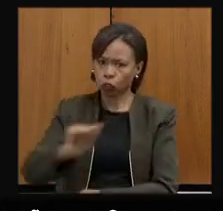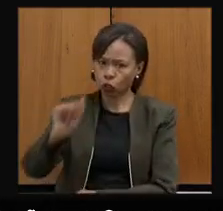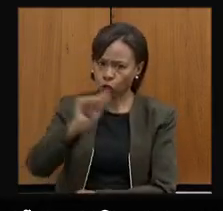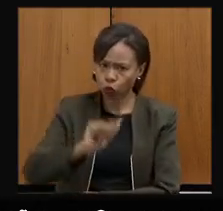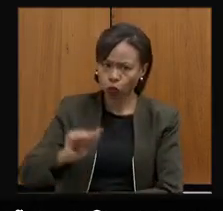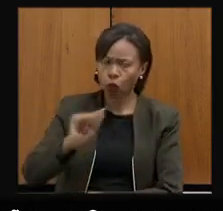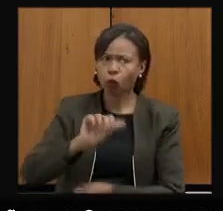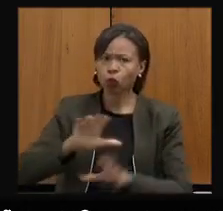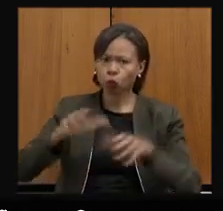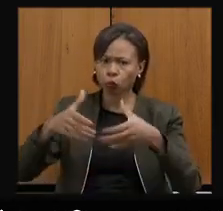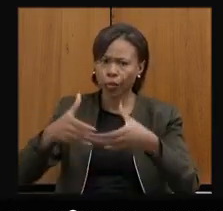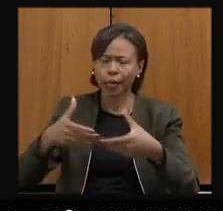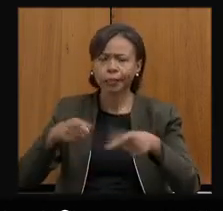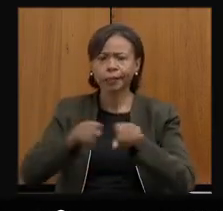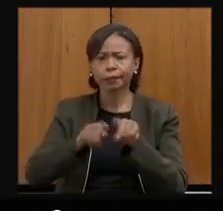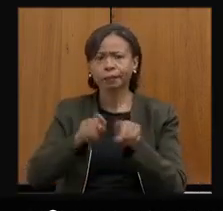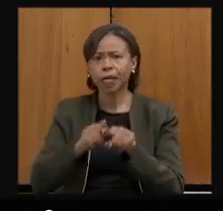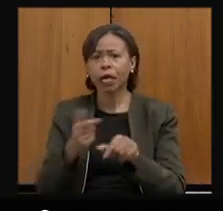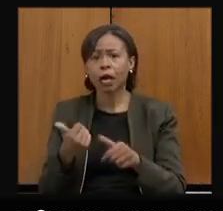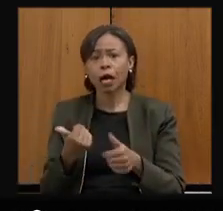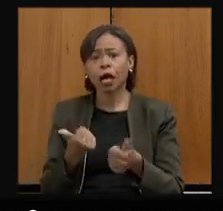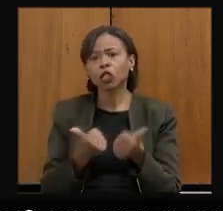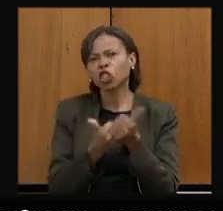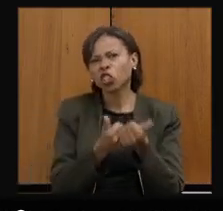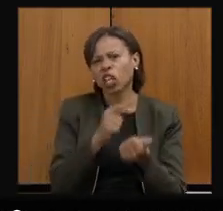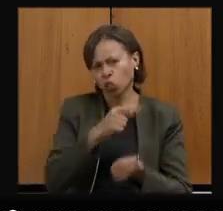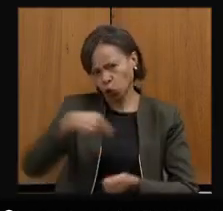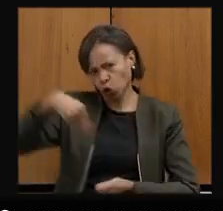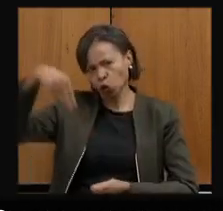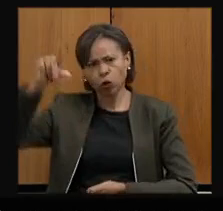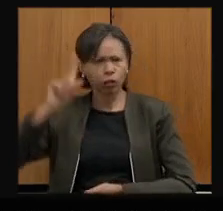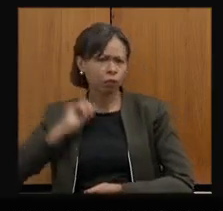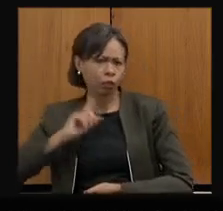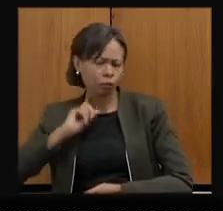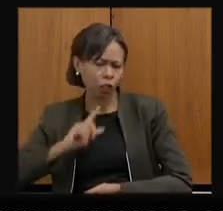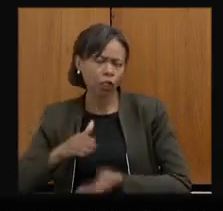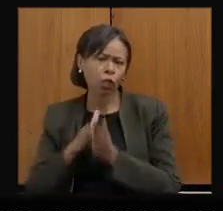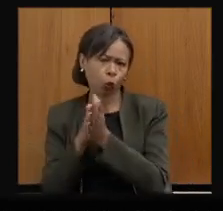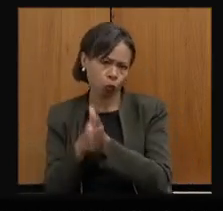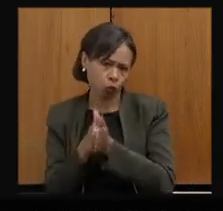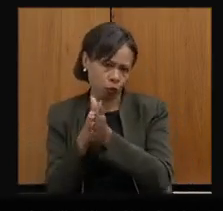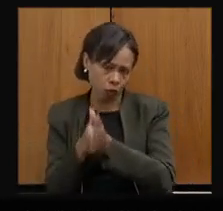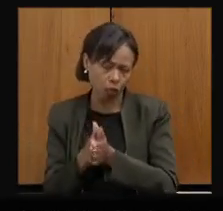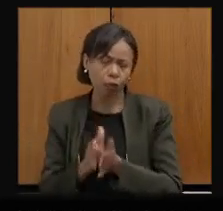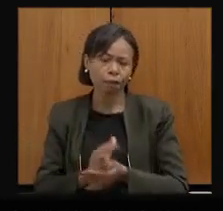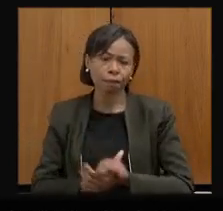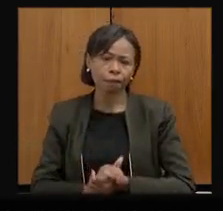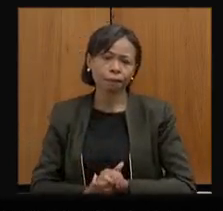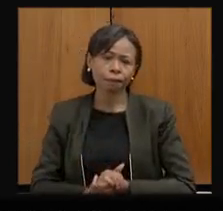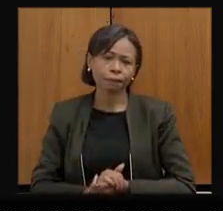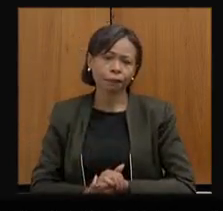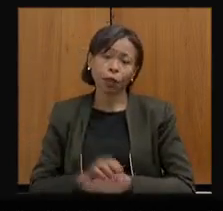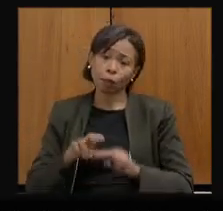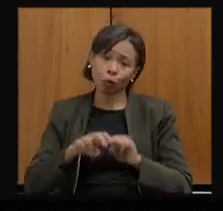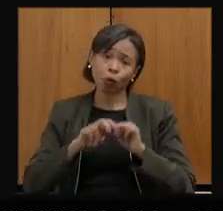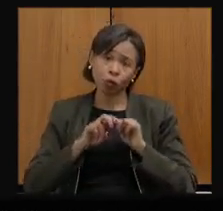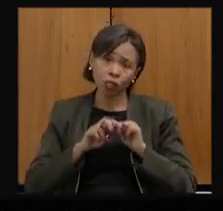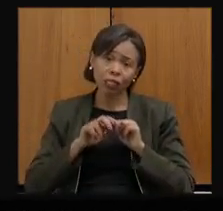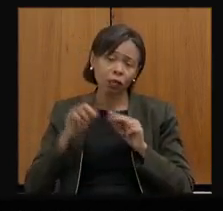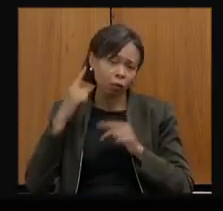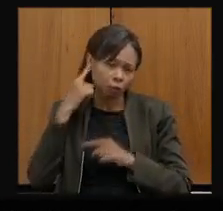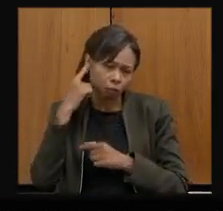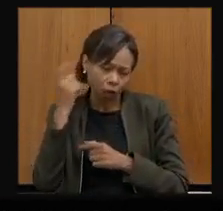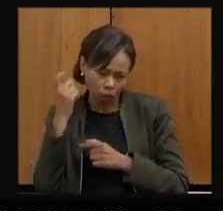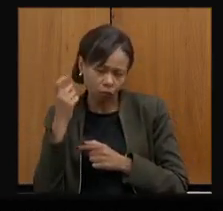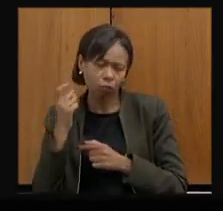associações aí ligadas ao Norte de Minas, ao Vale do Jequitinhonha, e por isso mesmo dar um pouquinho mais de barulho.